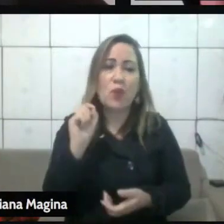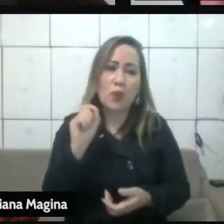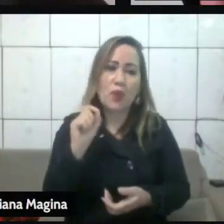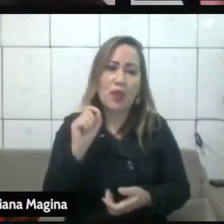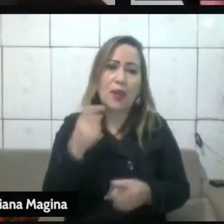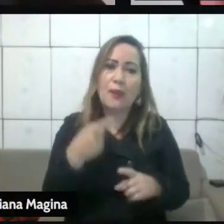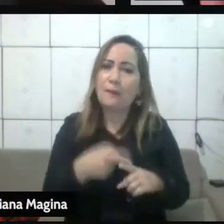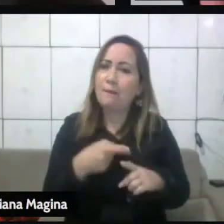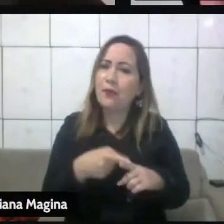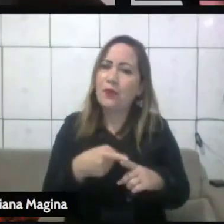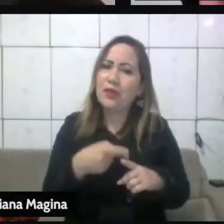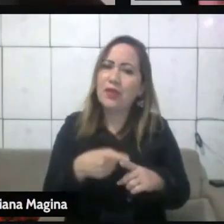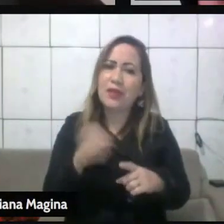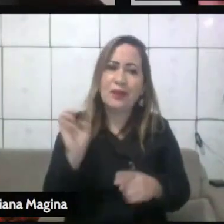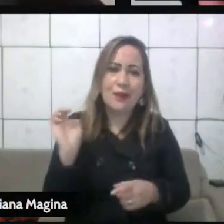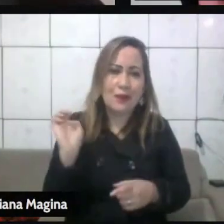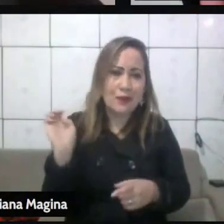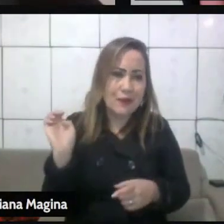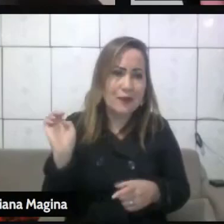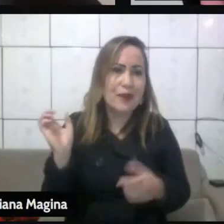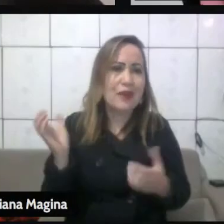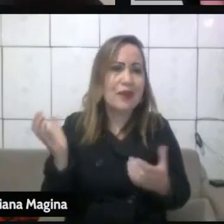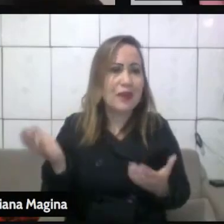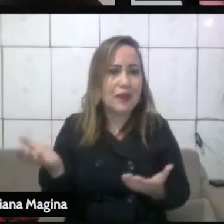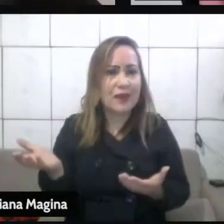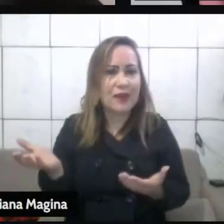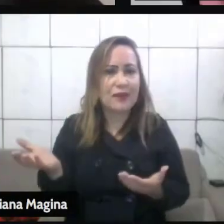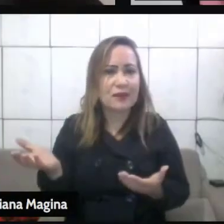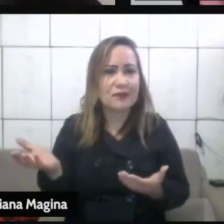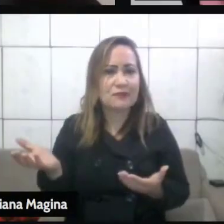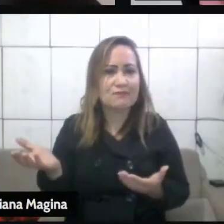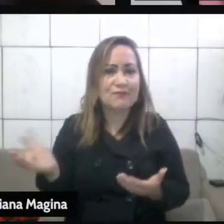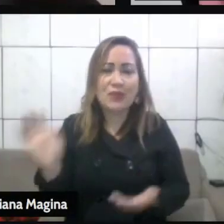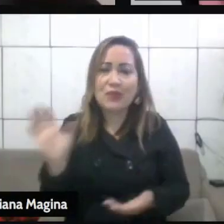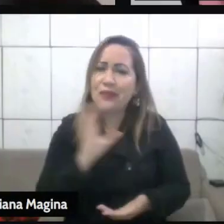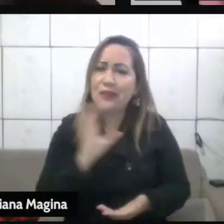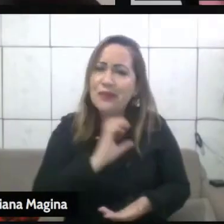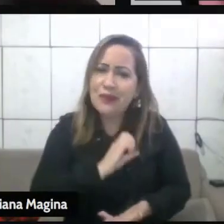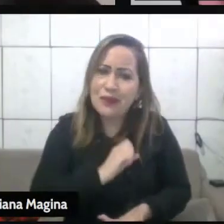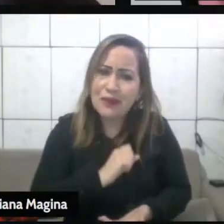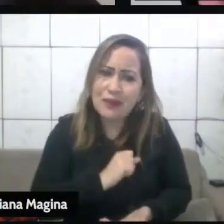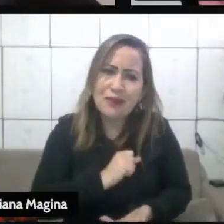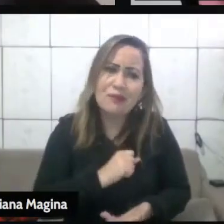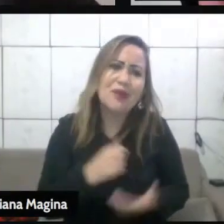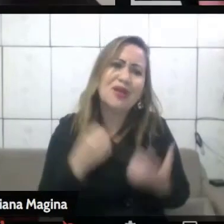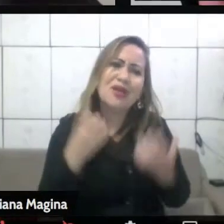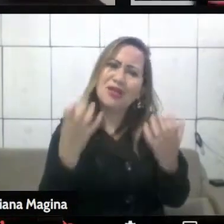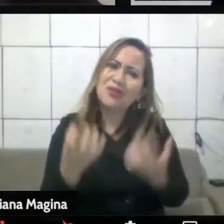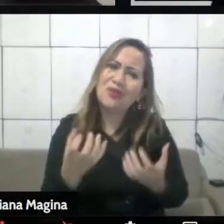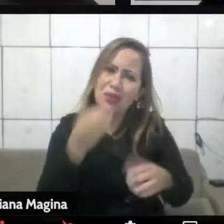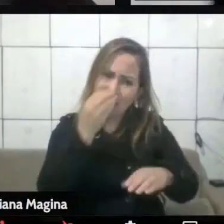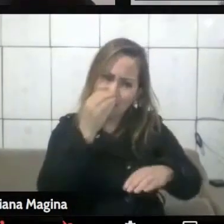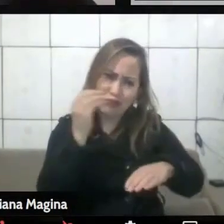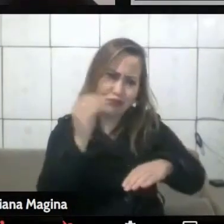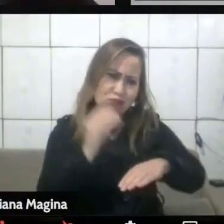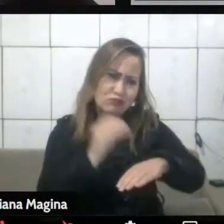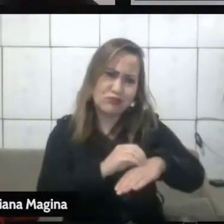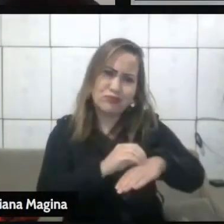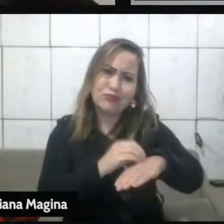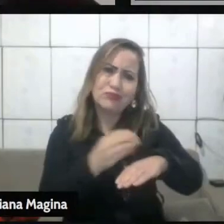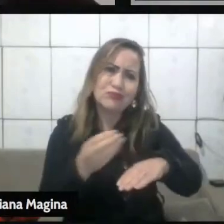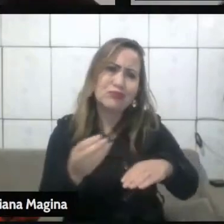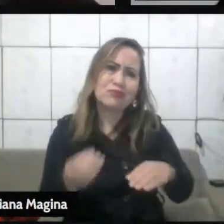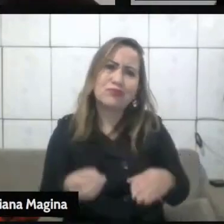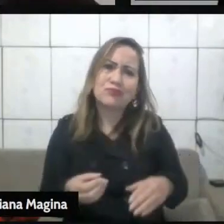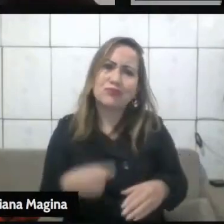homossexual não... Ele ama tanto a sua prática que ele não renuncia para viver eternamente com Deus? Ah,